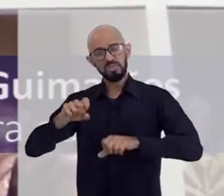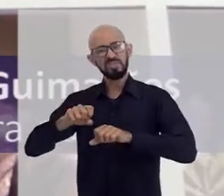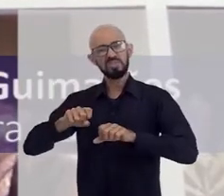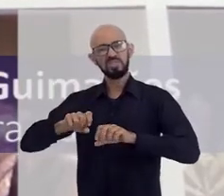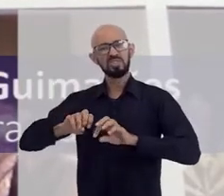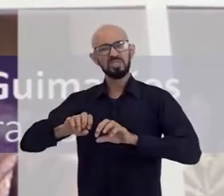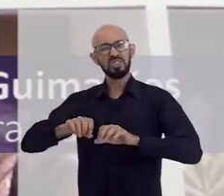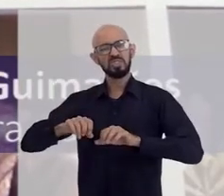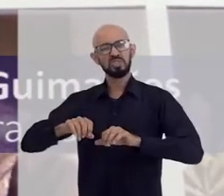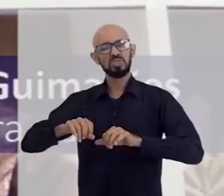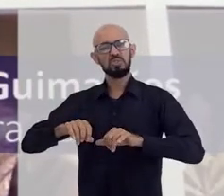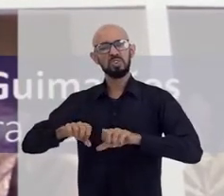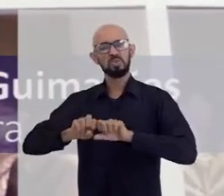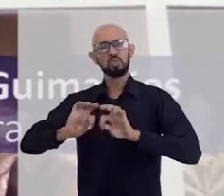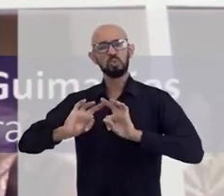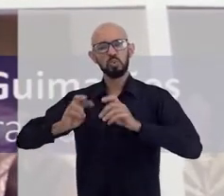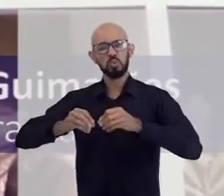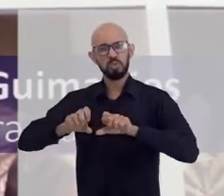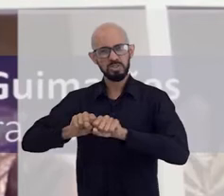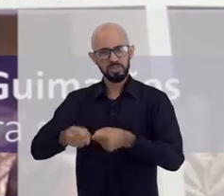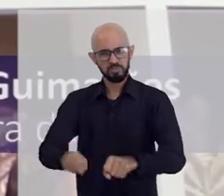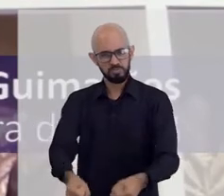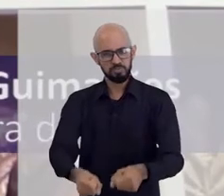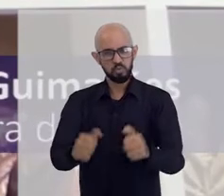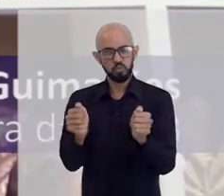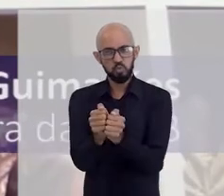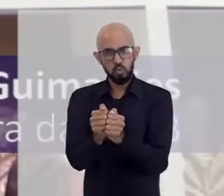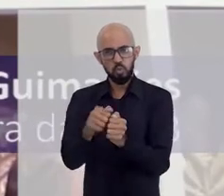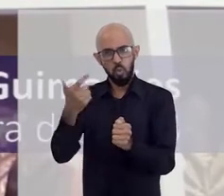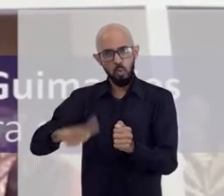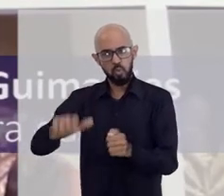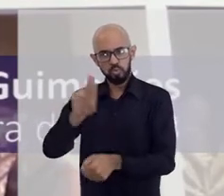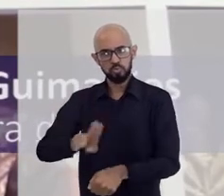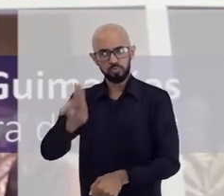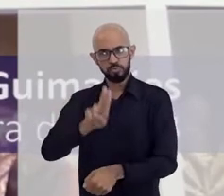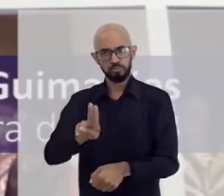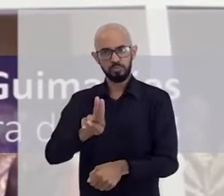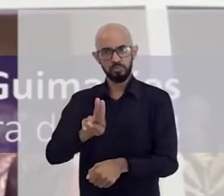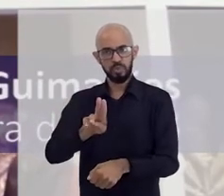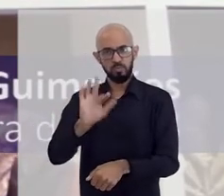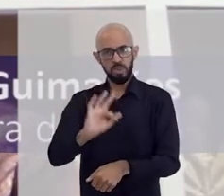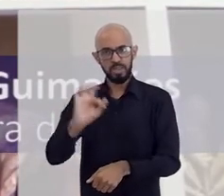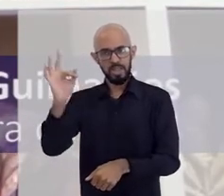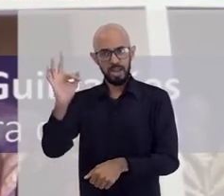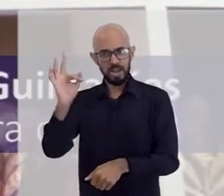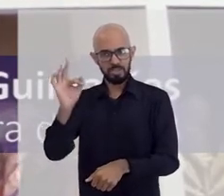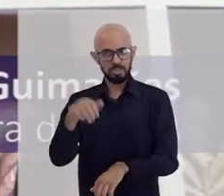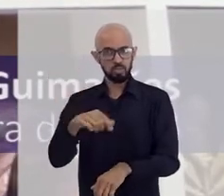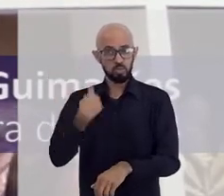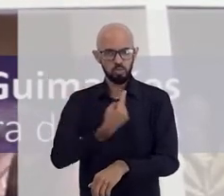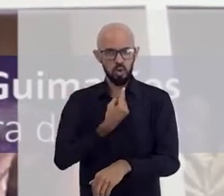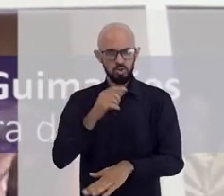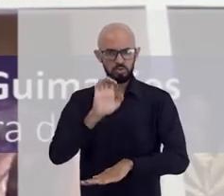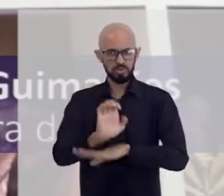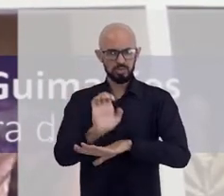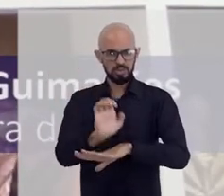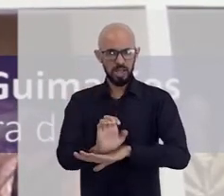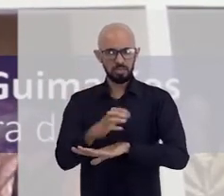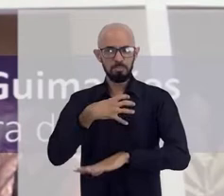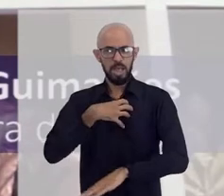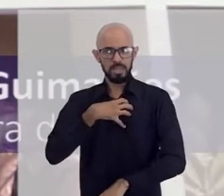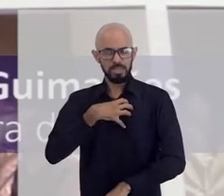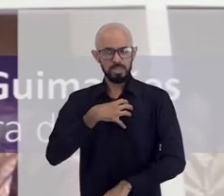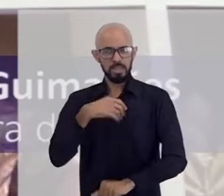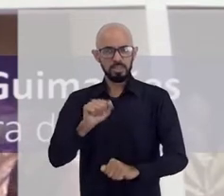atuamos conjuntamente com as demais universidades públicas e institutos federais do nosso estado, na gestão da crise estabelecida